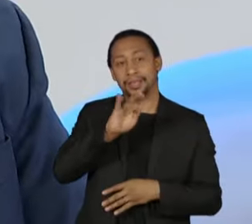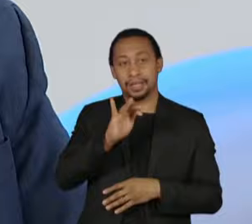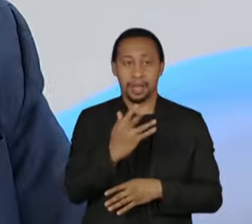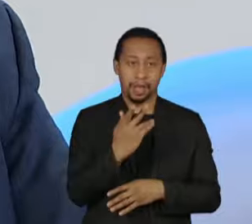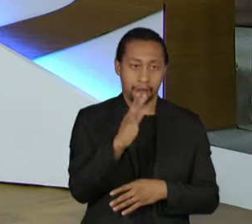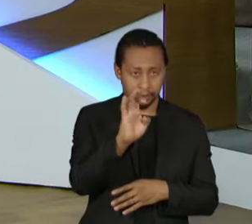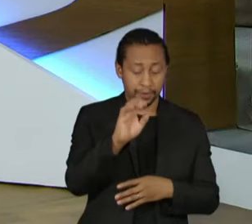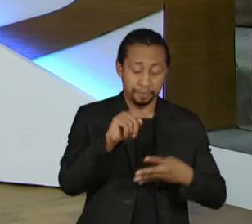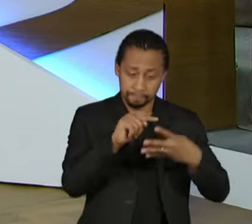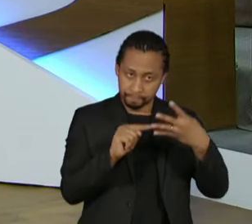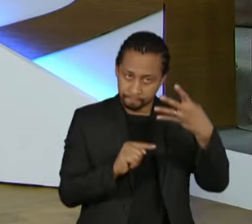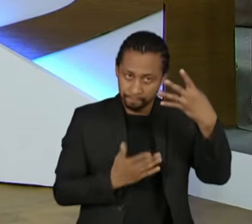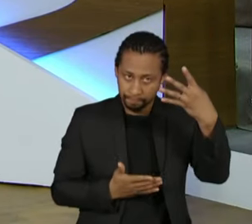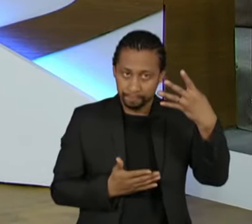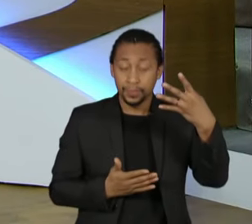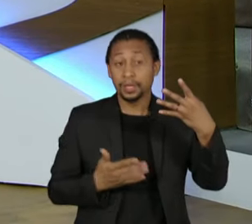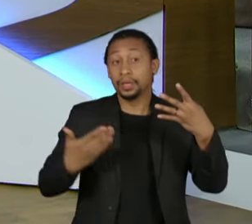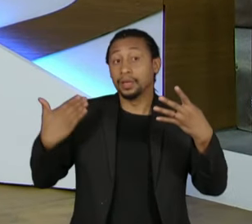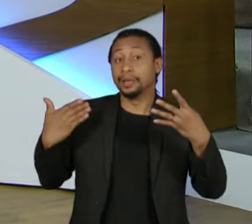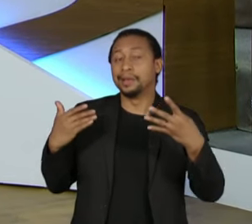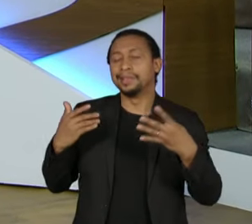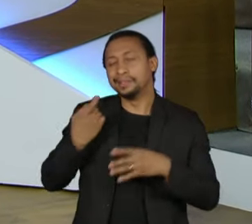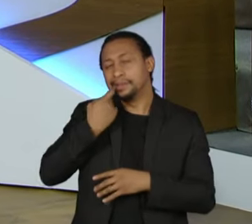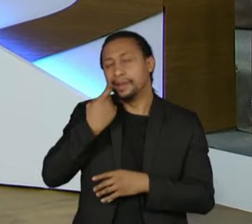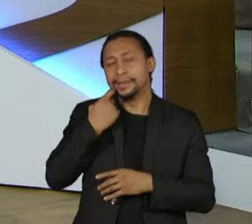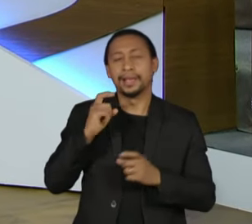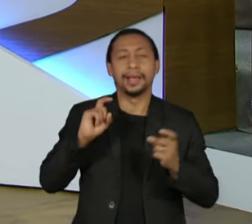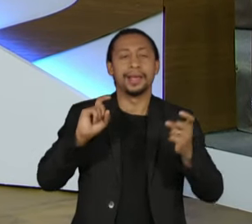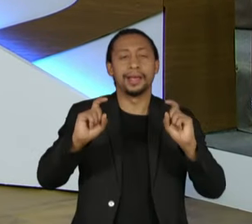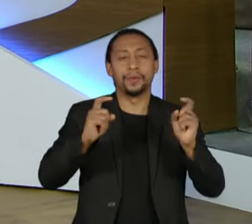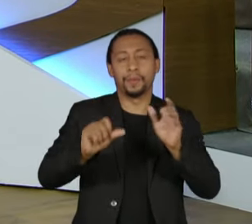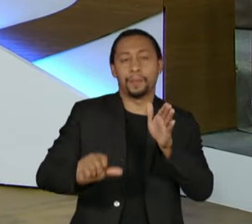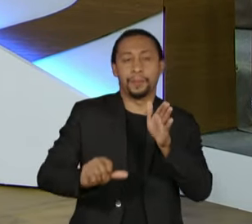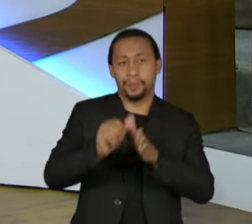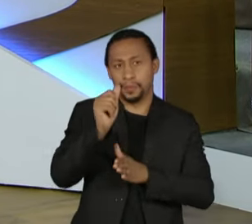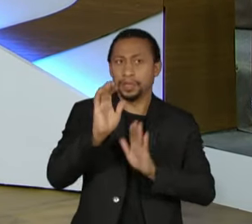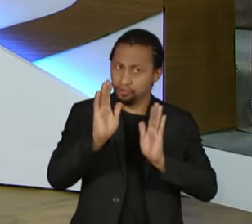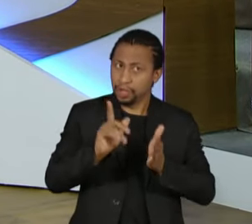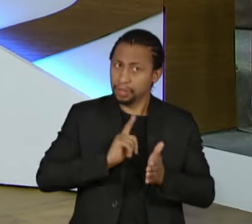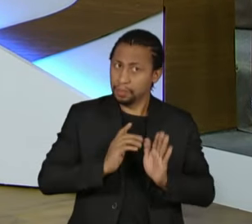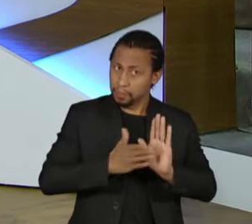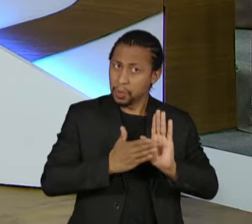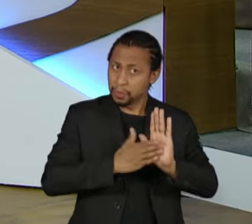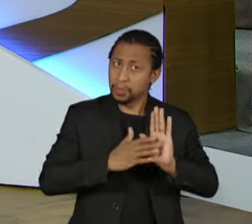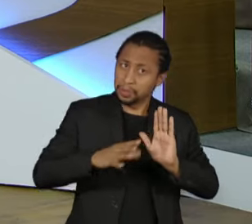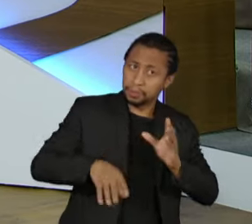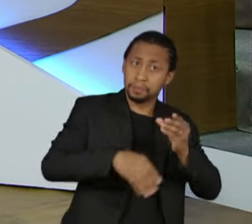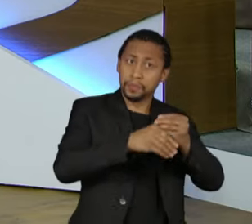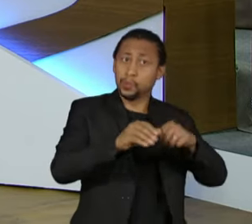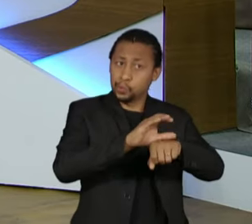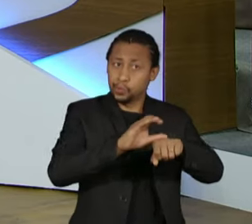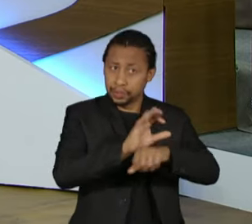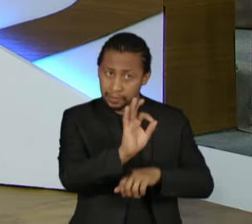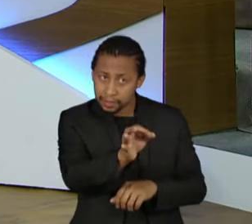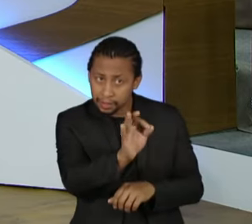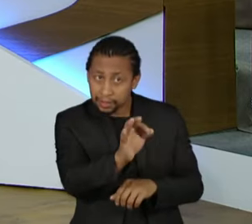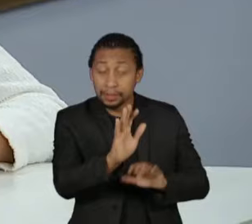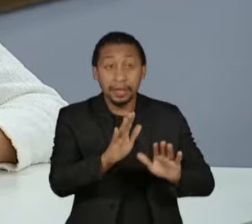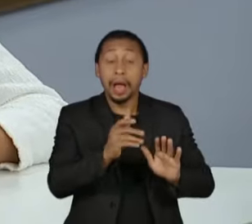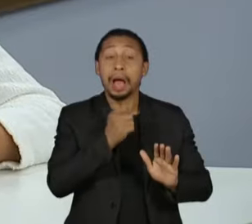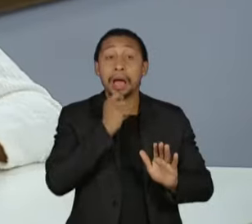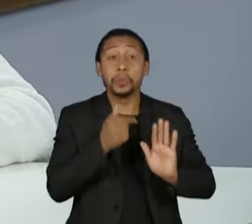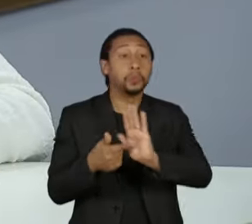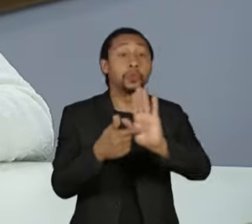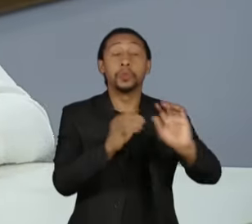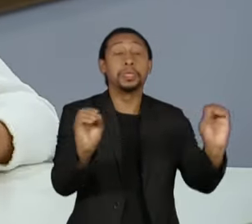sexta-feira. E vocês já têm uma proposta de emenda constitucional que ainda não foi apresentada, mas muito discutida